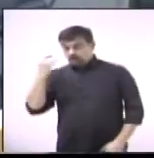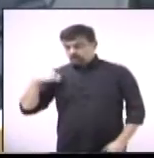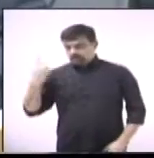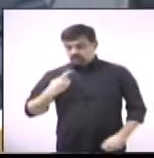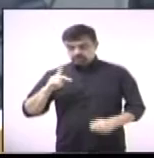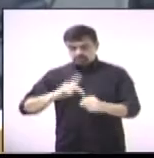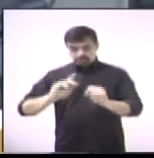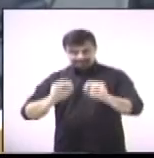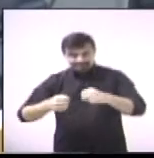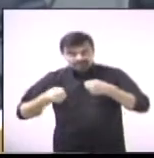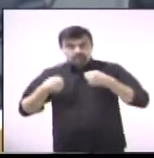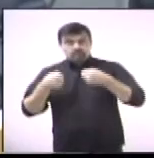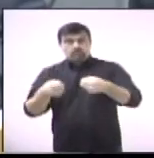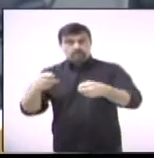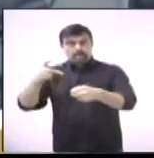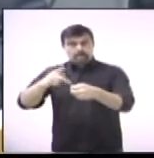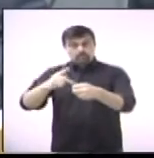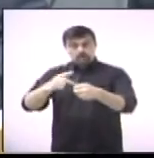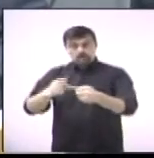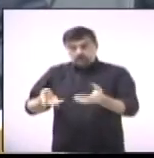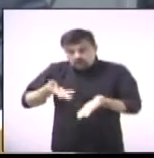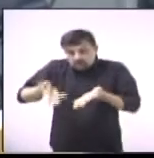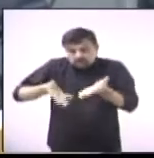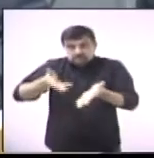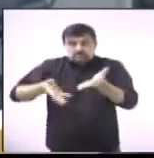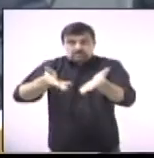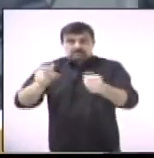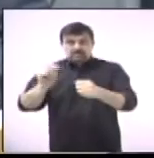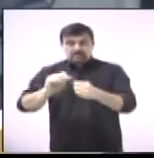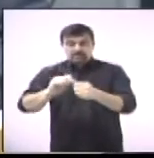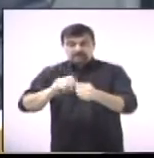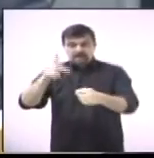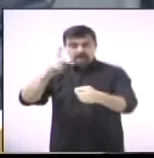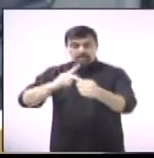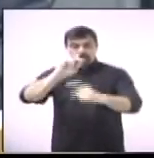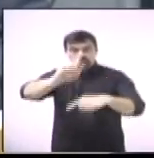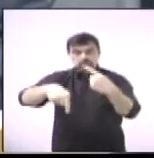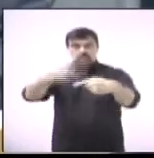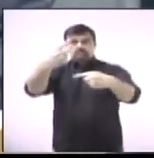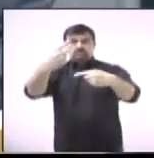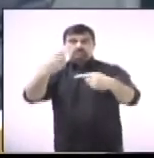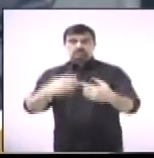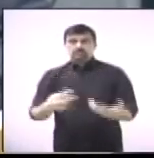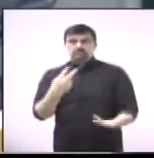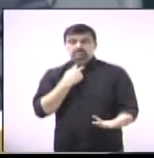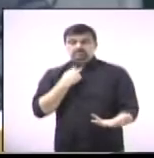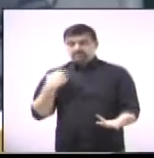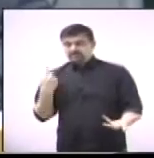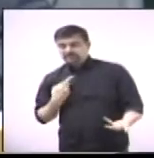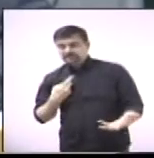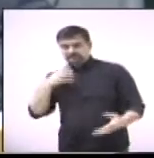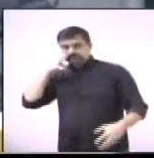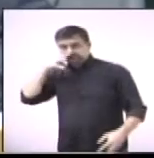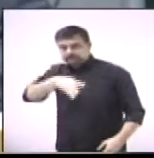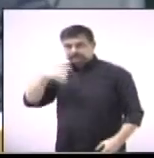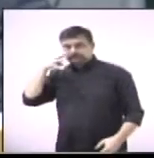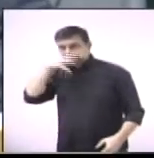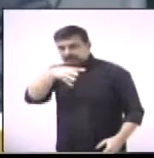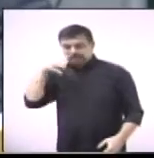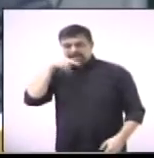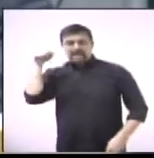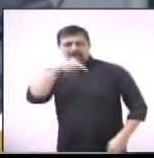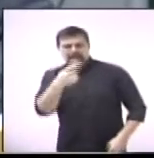Petrobras esteja bem, que a gente consiga separar os aspectos dos